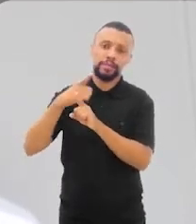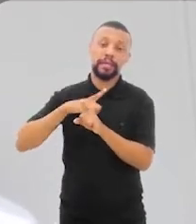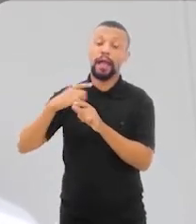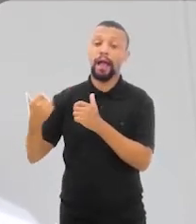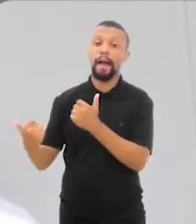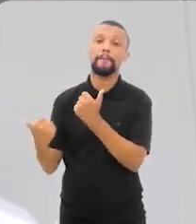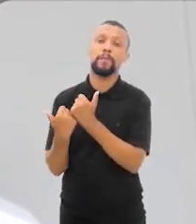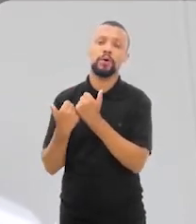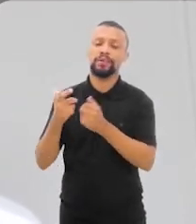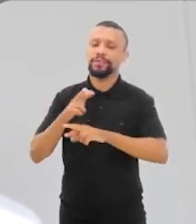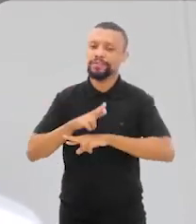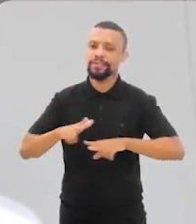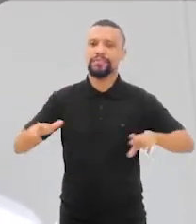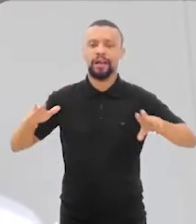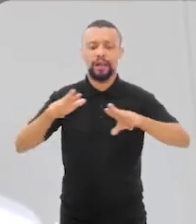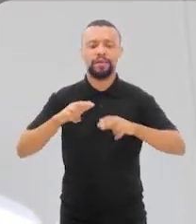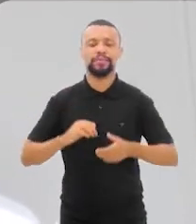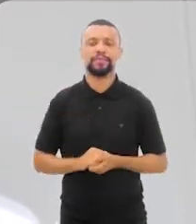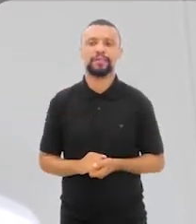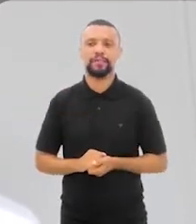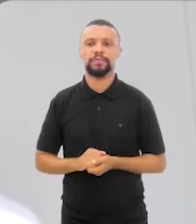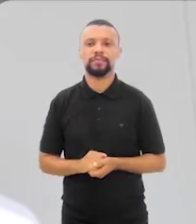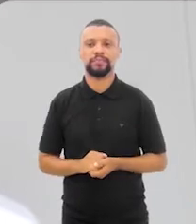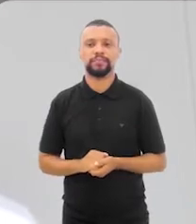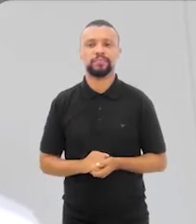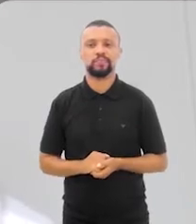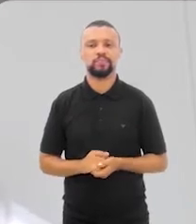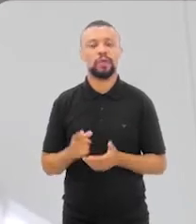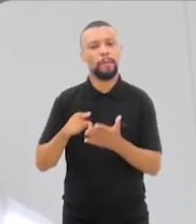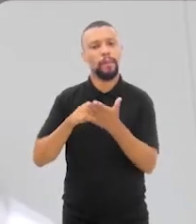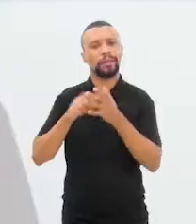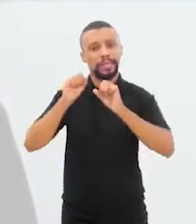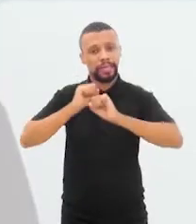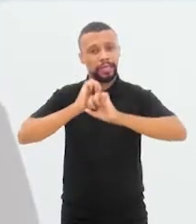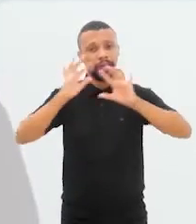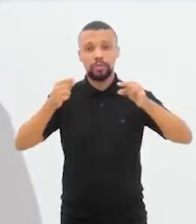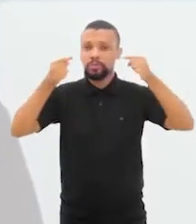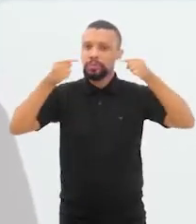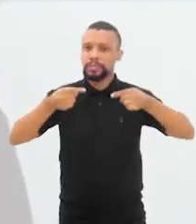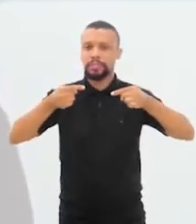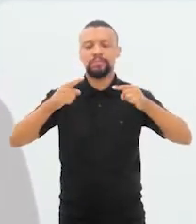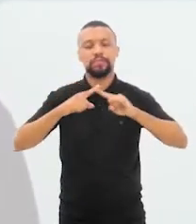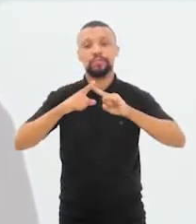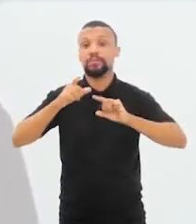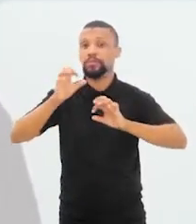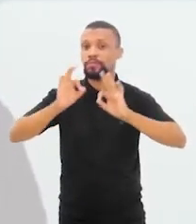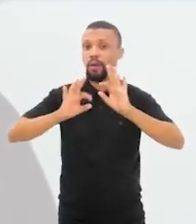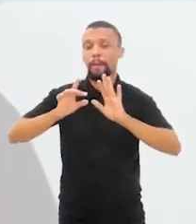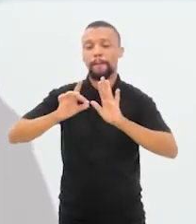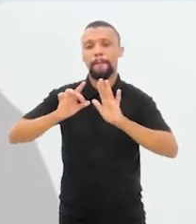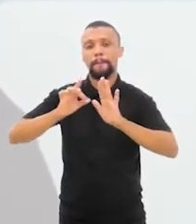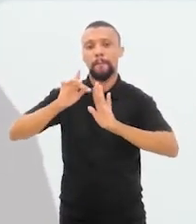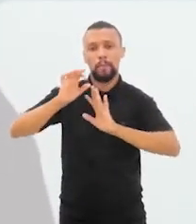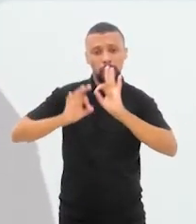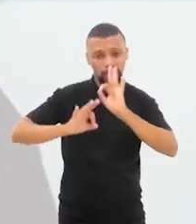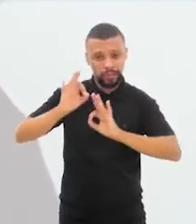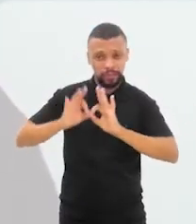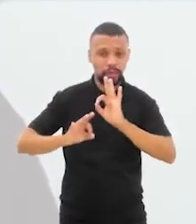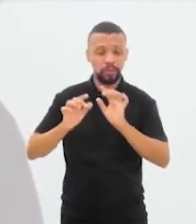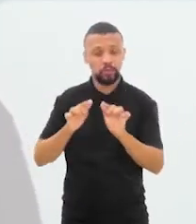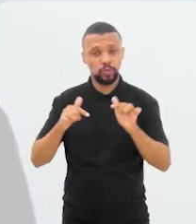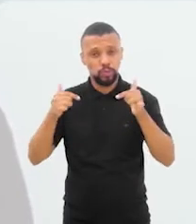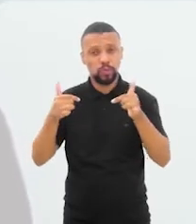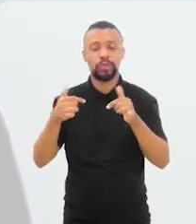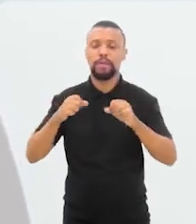apoio de vários. Fica muito claro o desafio, na verdade o projeto nasce abraçado